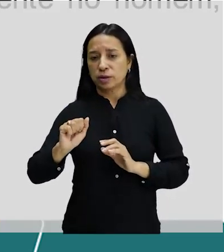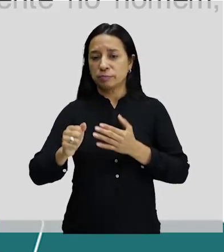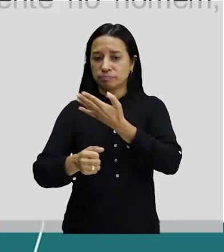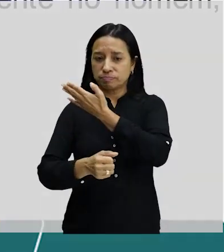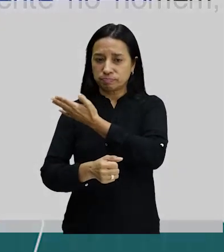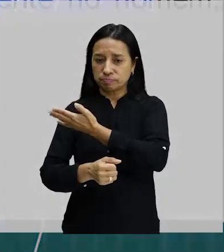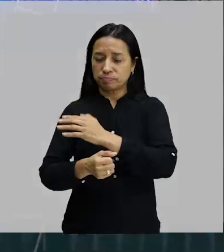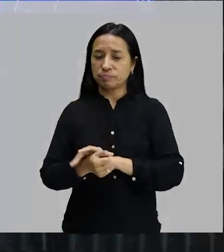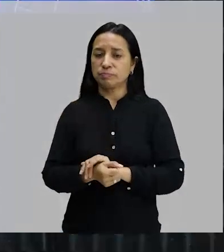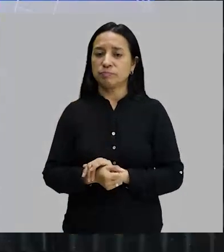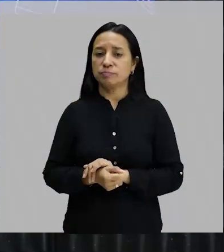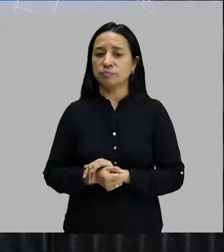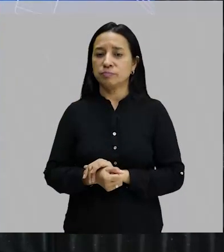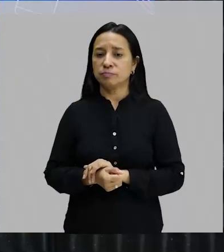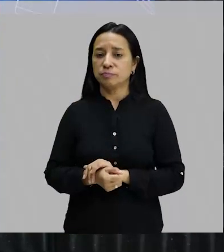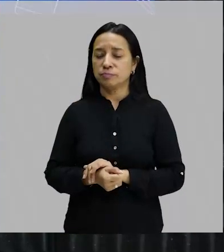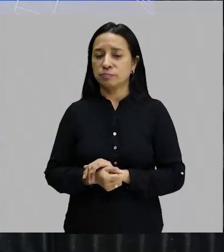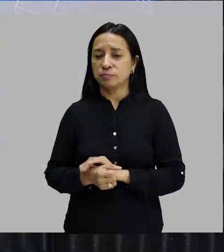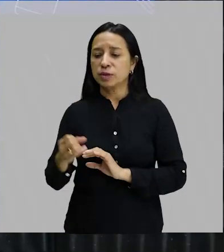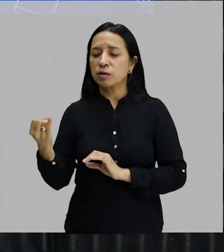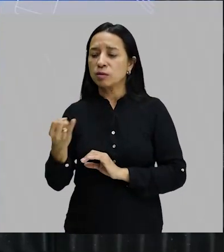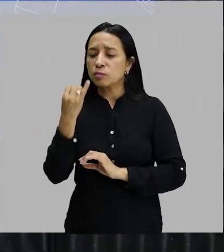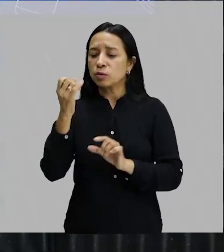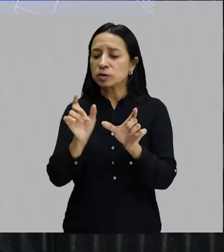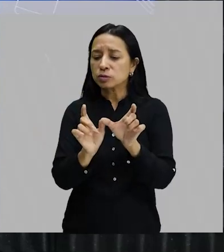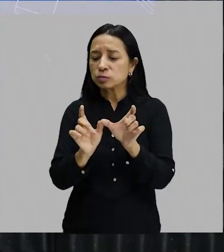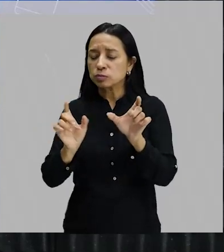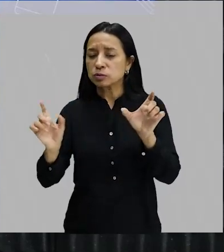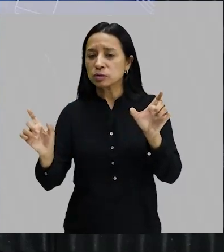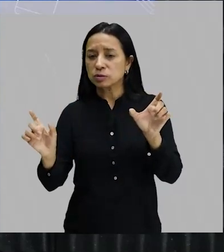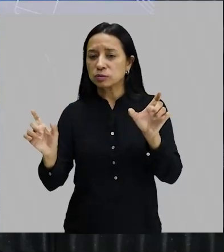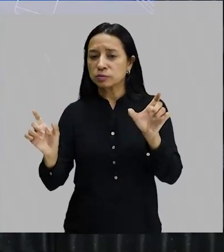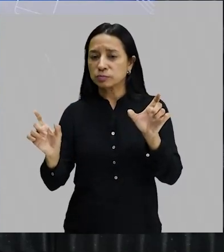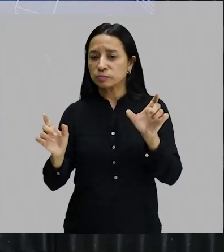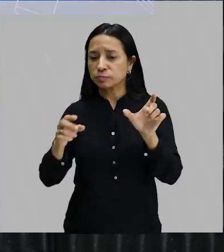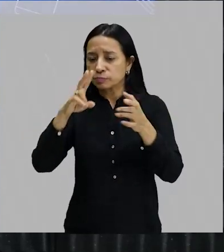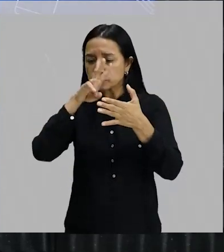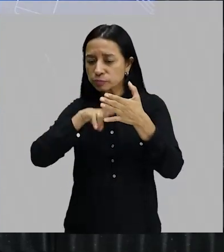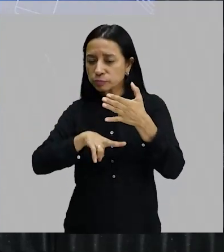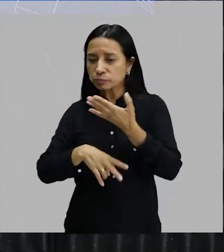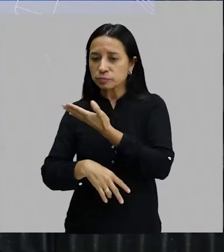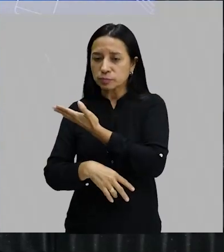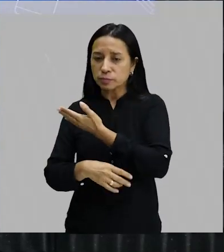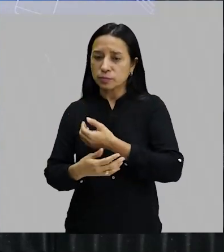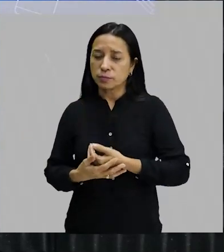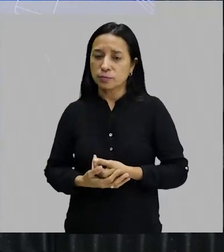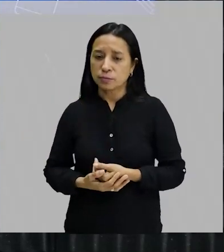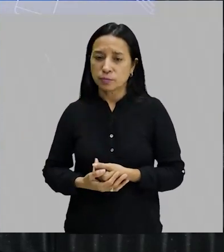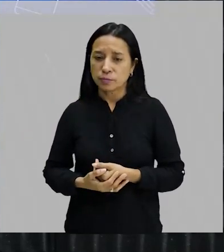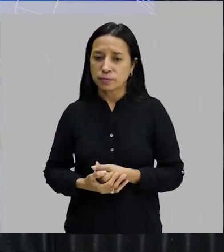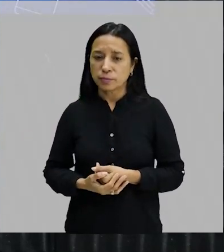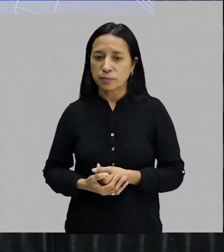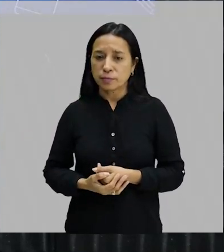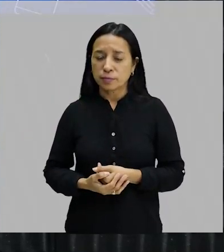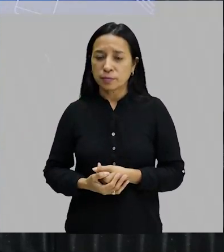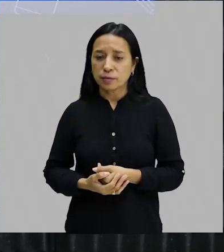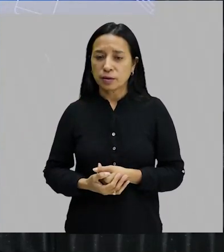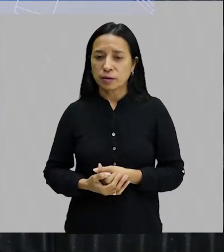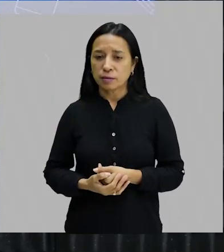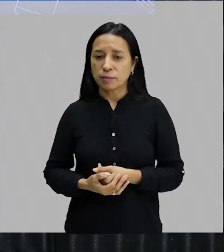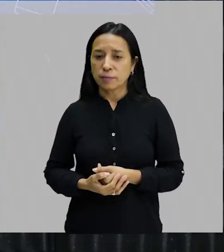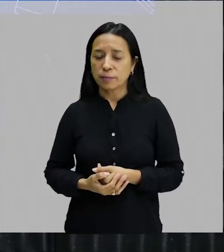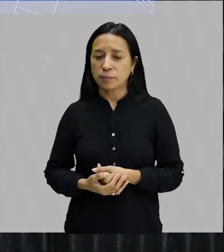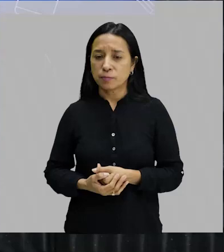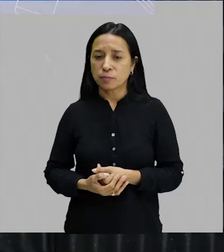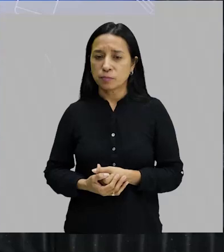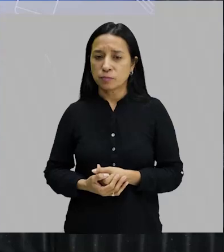é mais interessante dessa parte do artigo. Um artista diante de um gato não poderá sentir, senão um gato. E é falsa a interpretação de que o